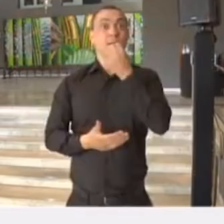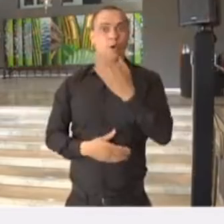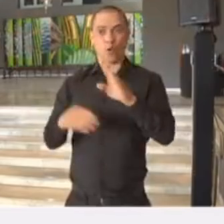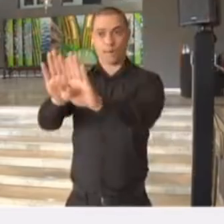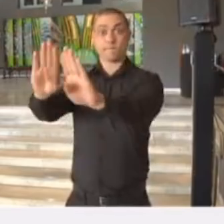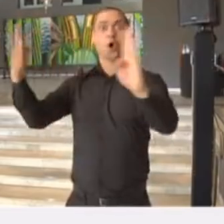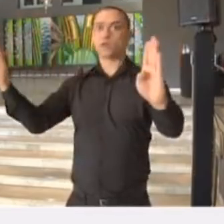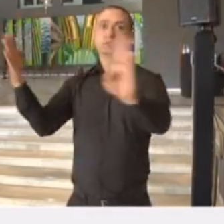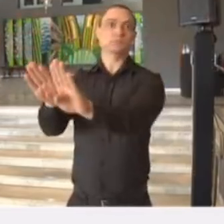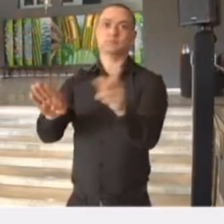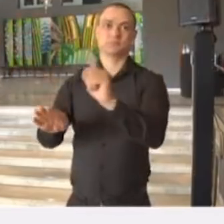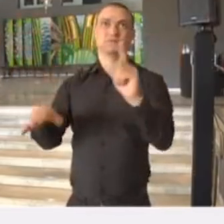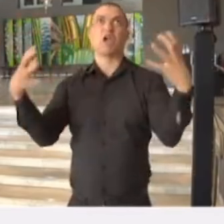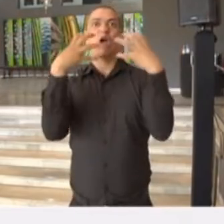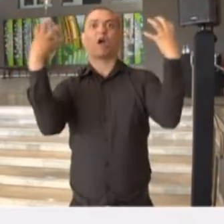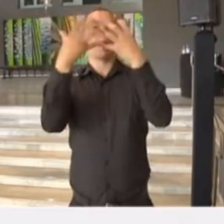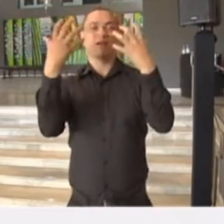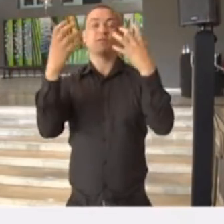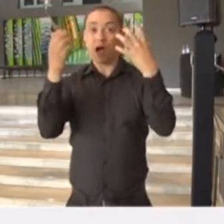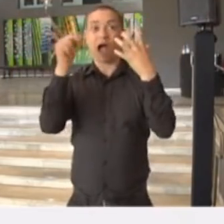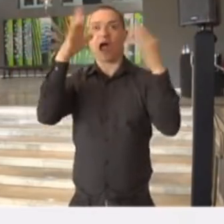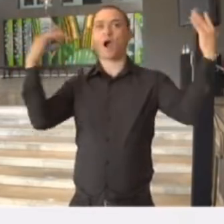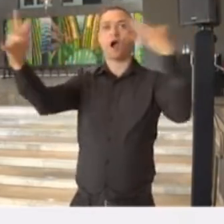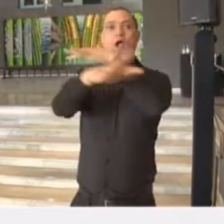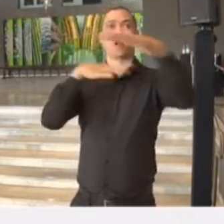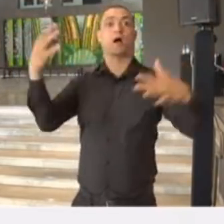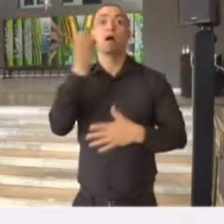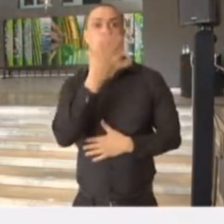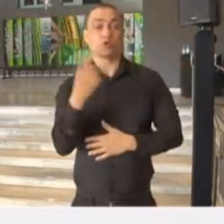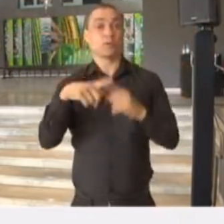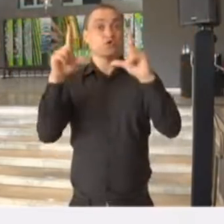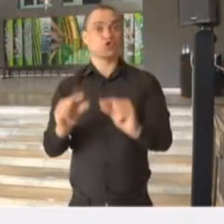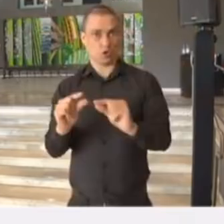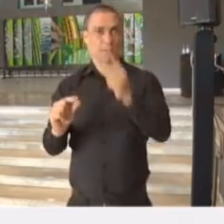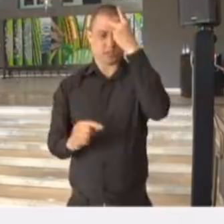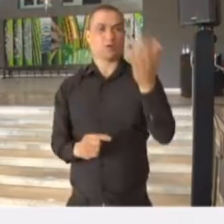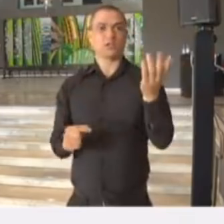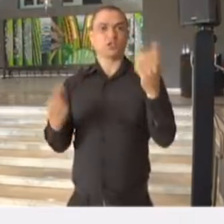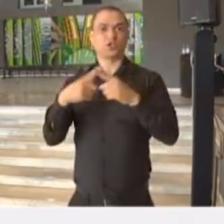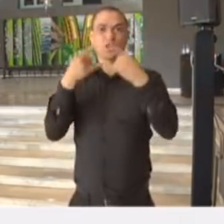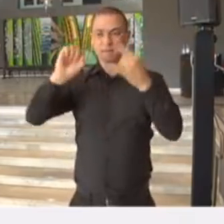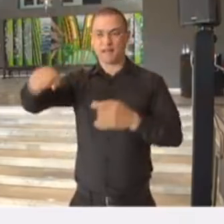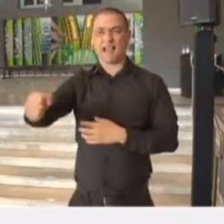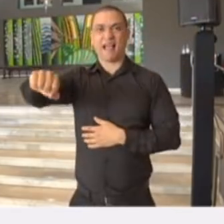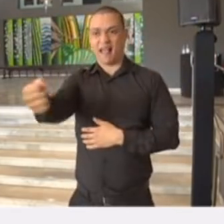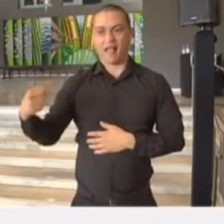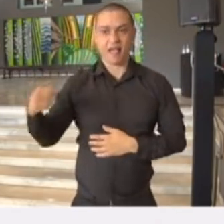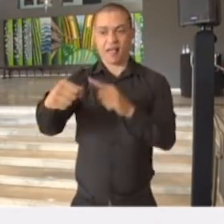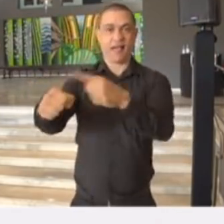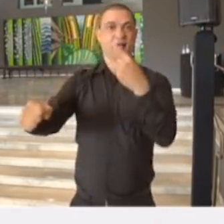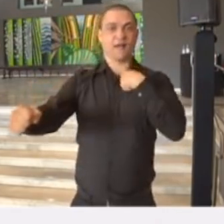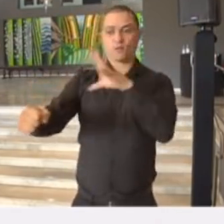portas abertas, para que não se tenha o manuseio, ou se diminua ao máximo, o manuseio de maçanetas e fechaduras,